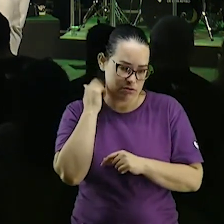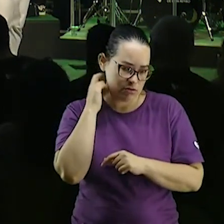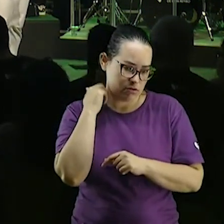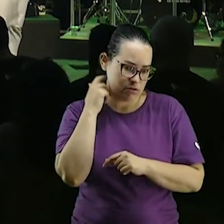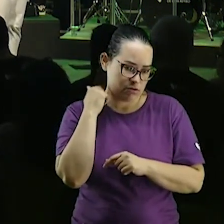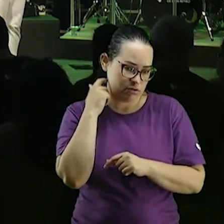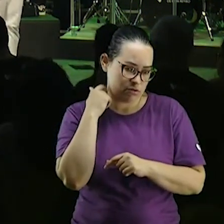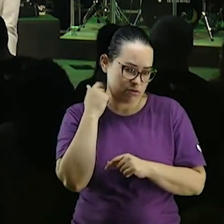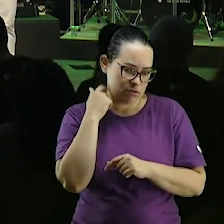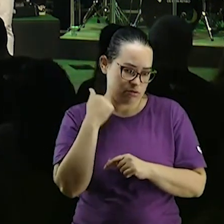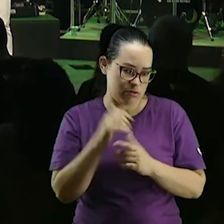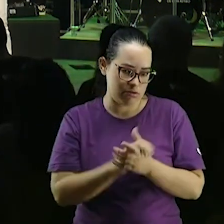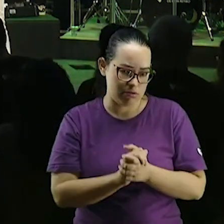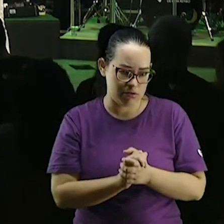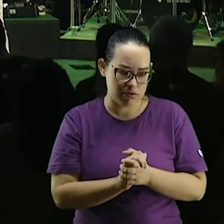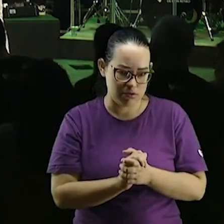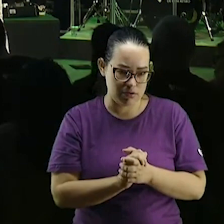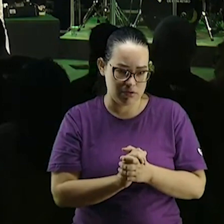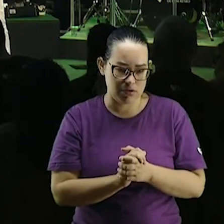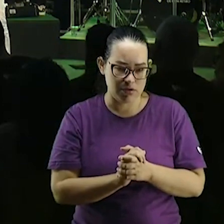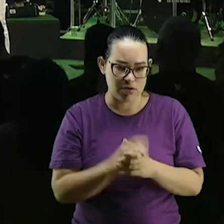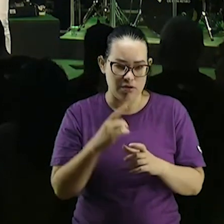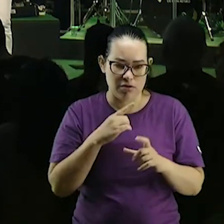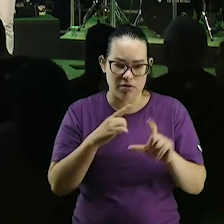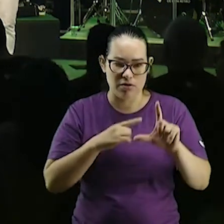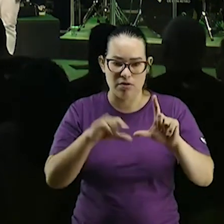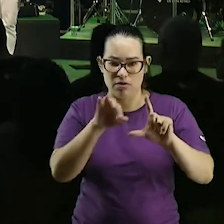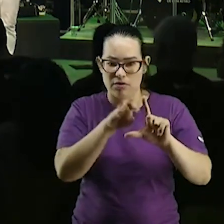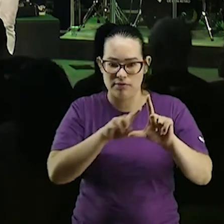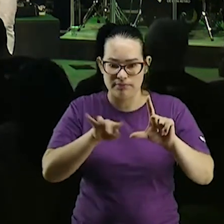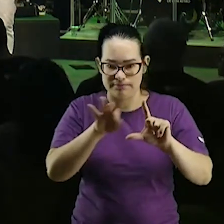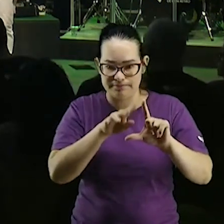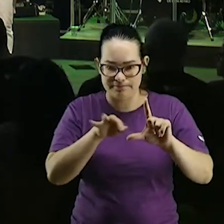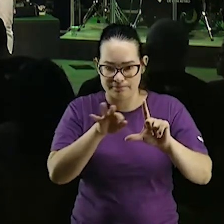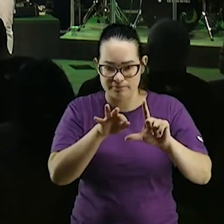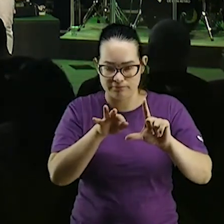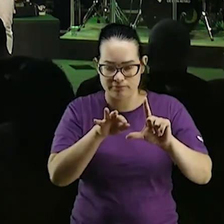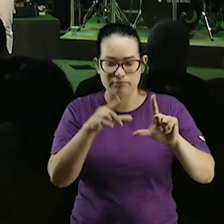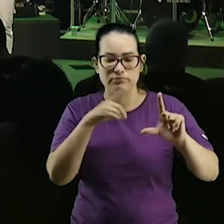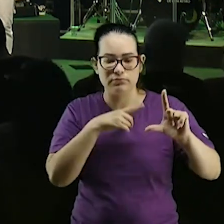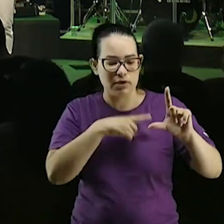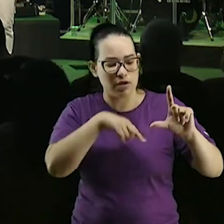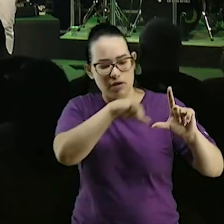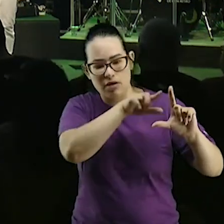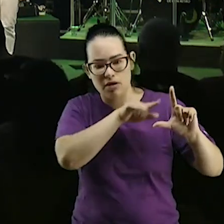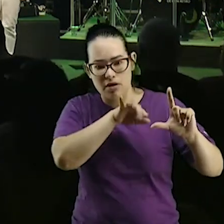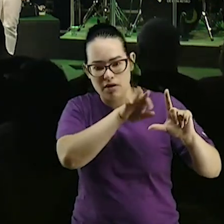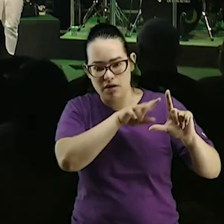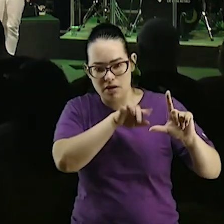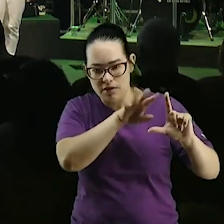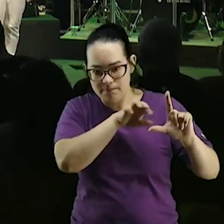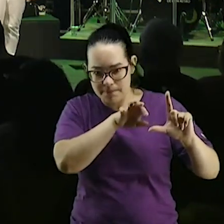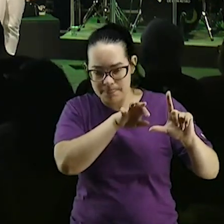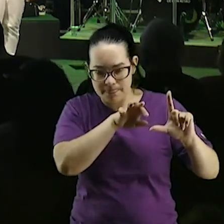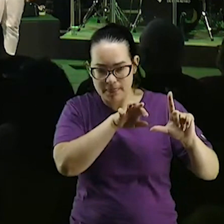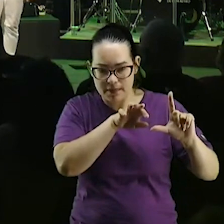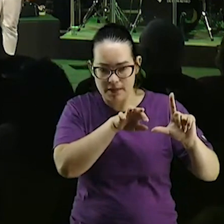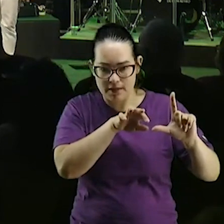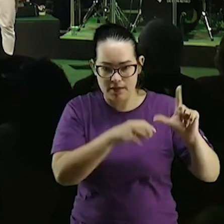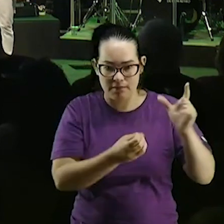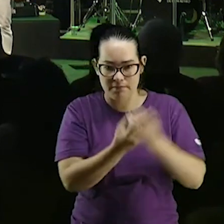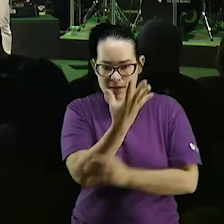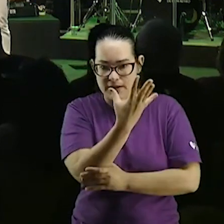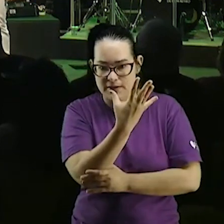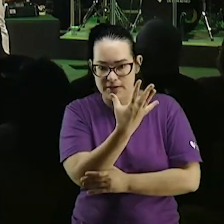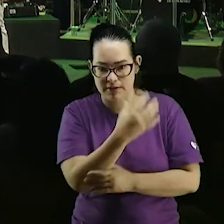não tem problema o QR Code você pode colocar Maurício aqui tem um QR Code vai aparecer em qualquer momento aí está